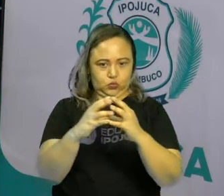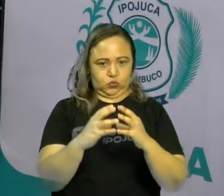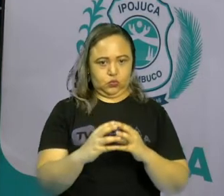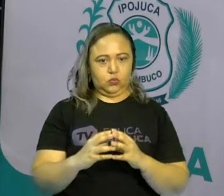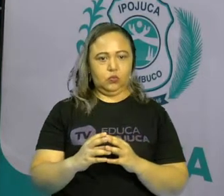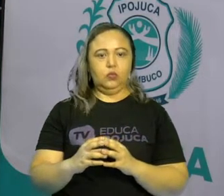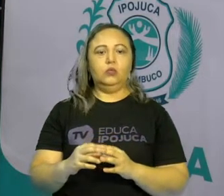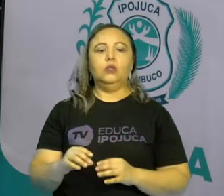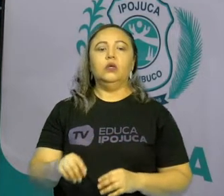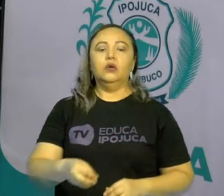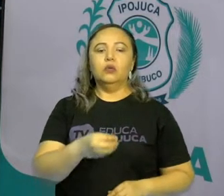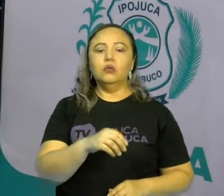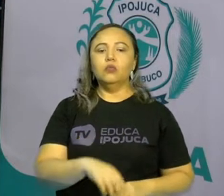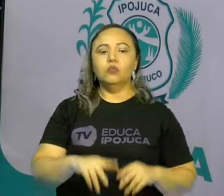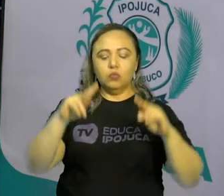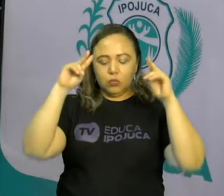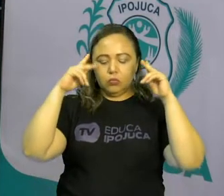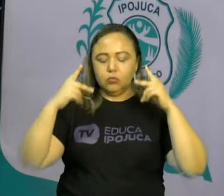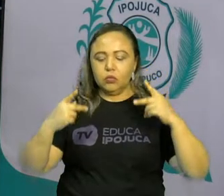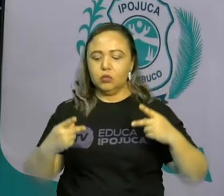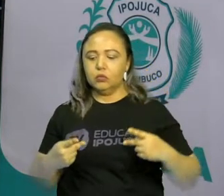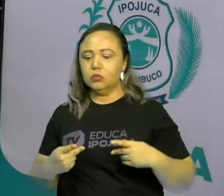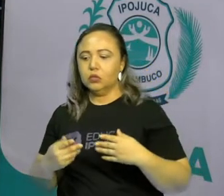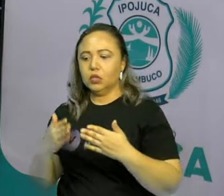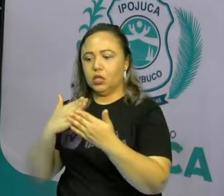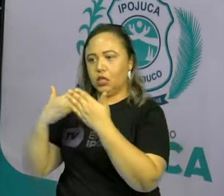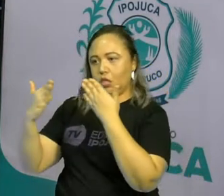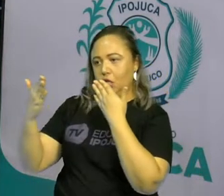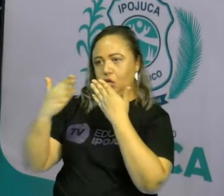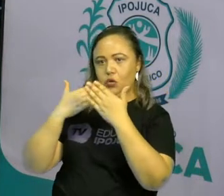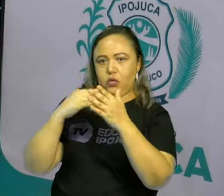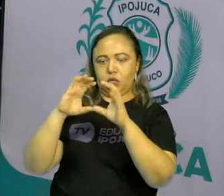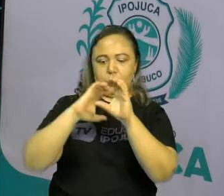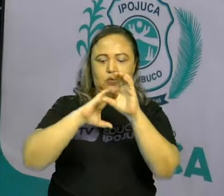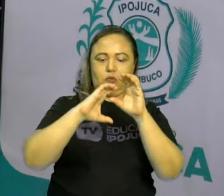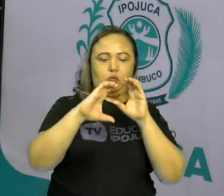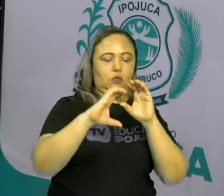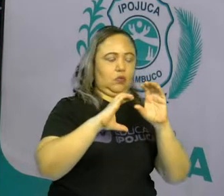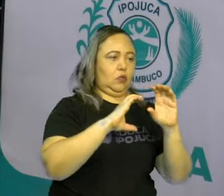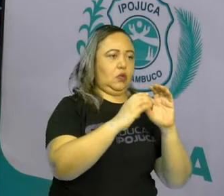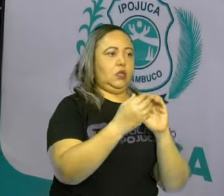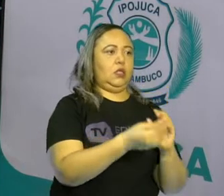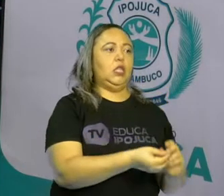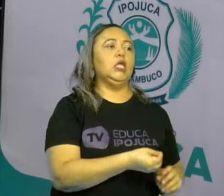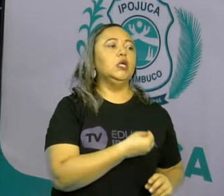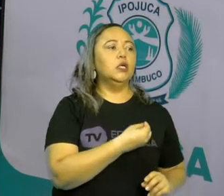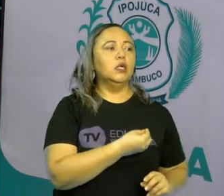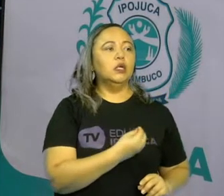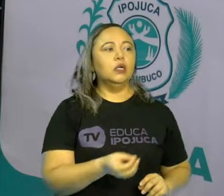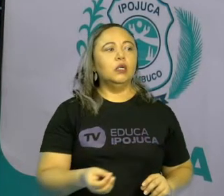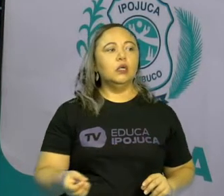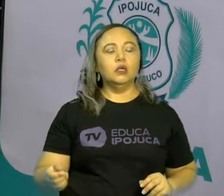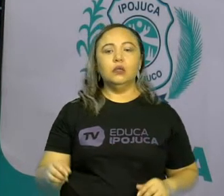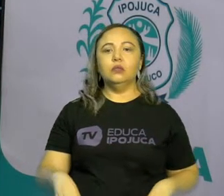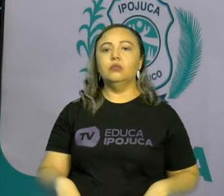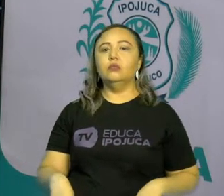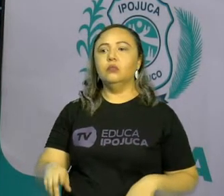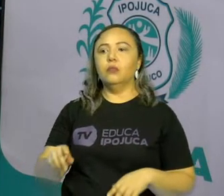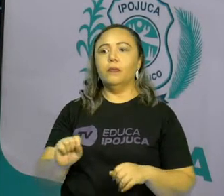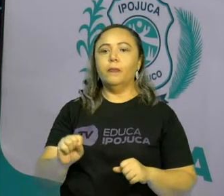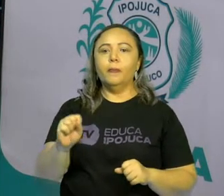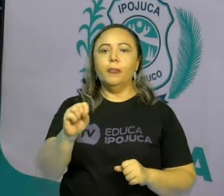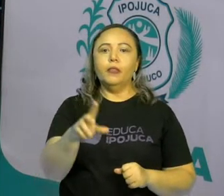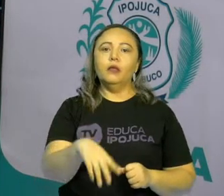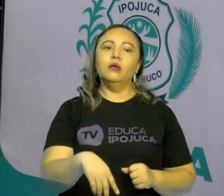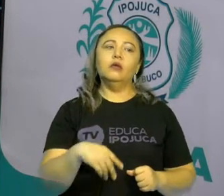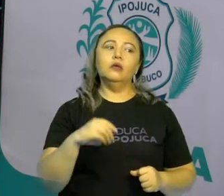trocam ideias, convivem e até mesmo despertam